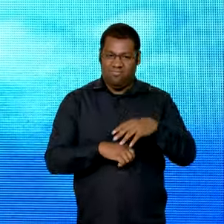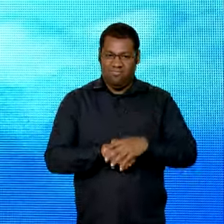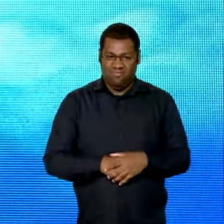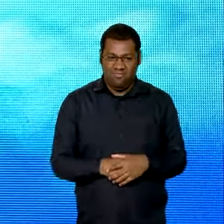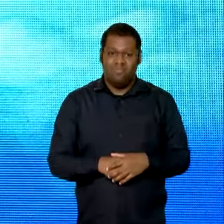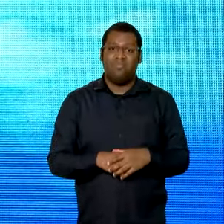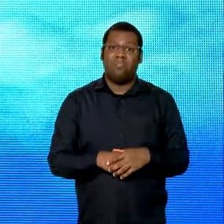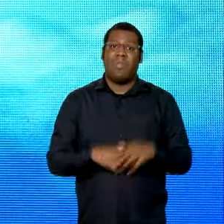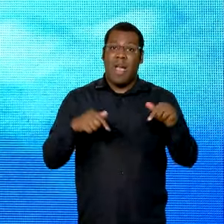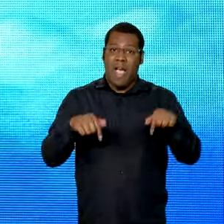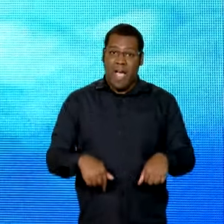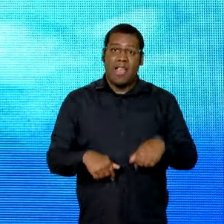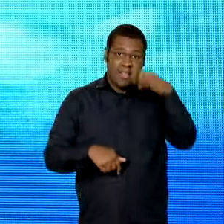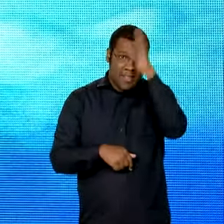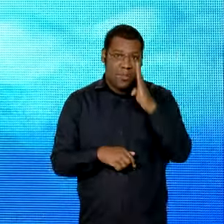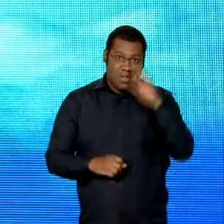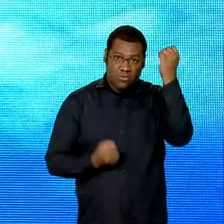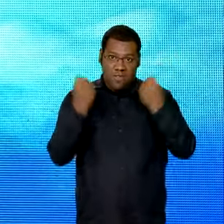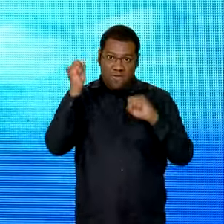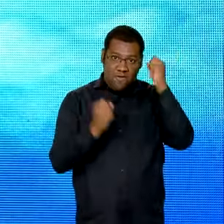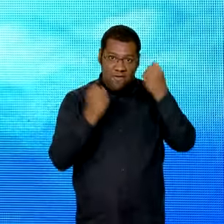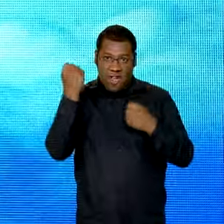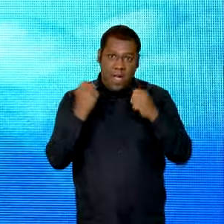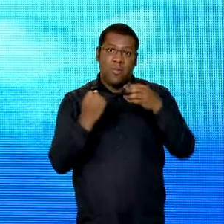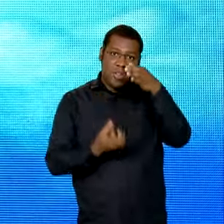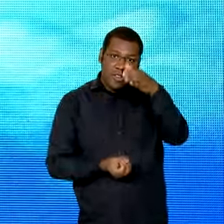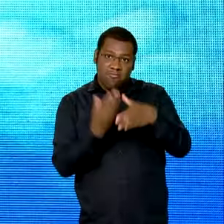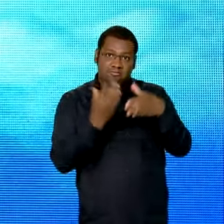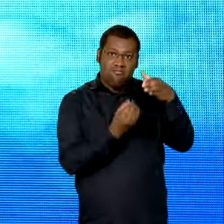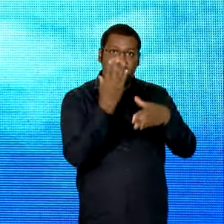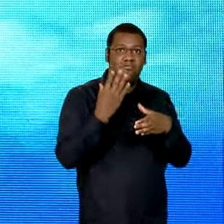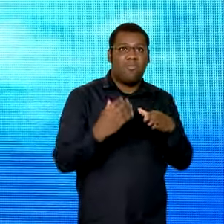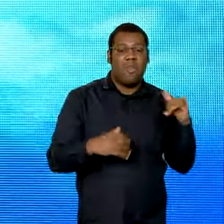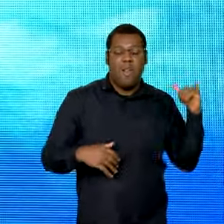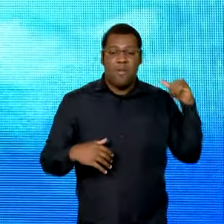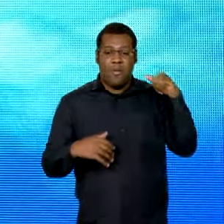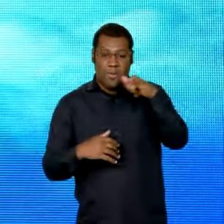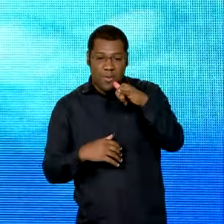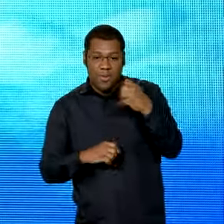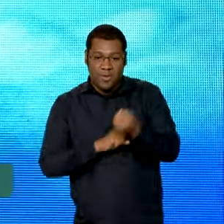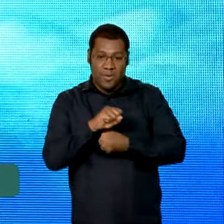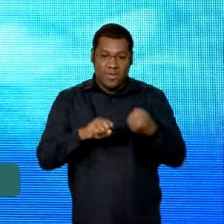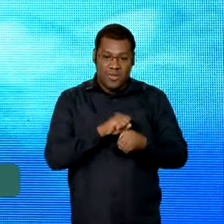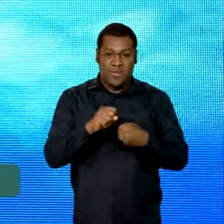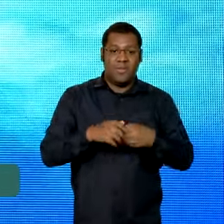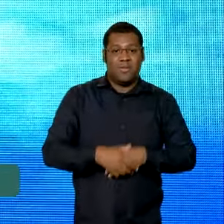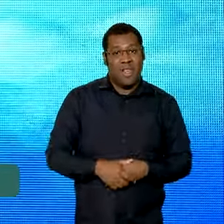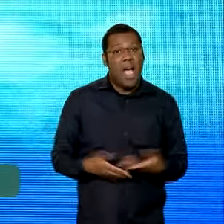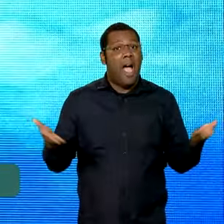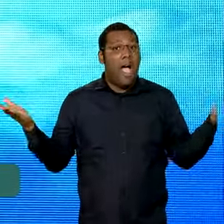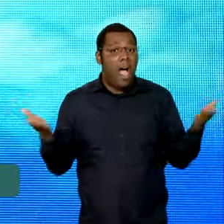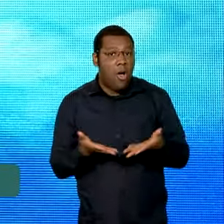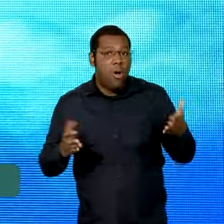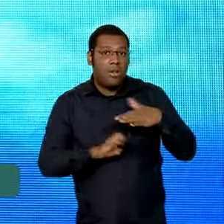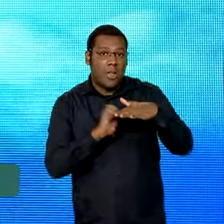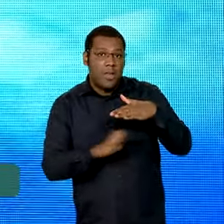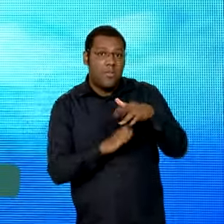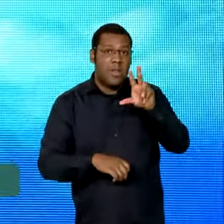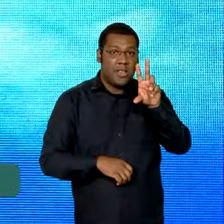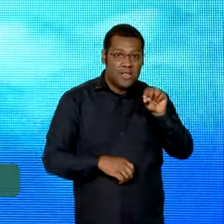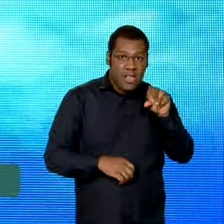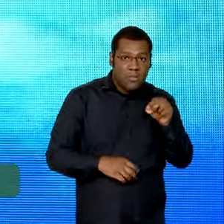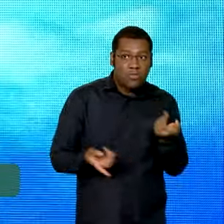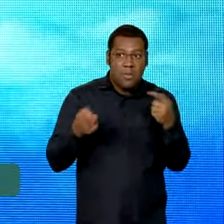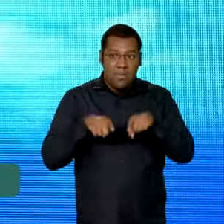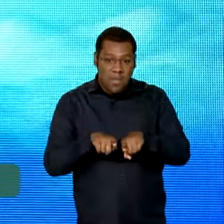fabricada aqui neste país. E com certeza, a parceria que é a longa data entre Azul e Embraer é a nossa parceria mais